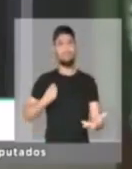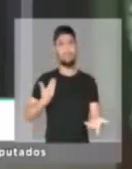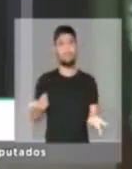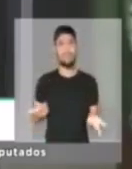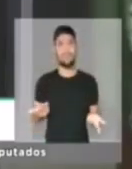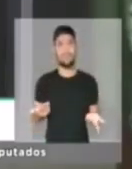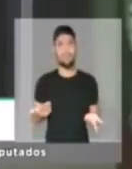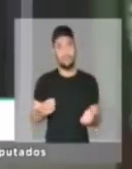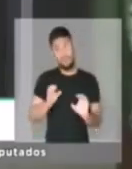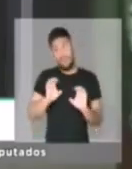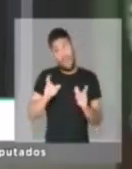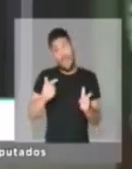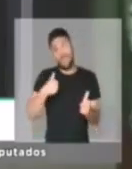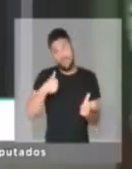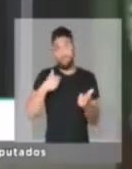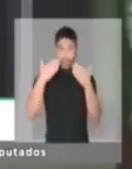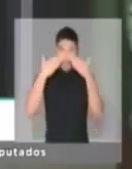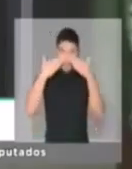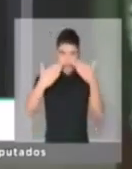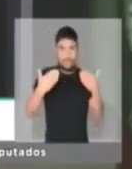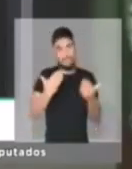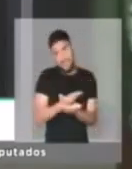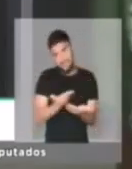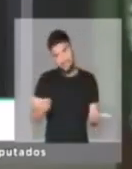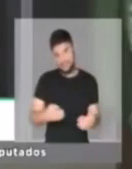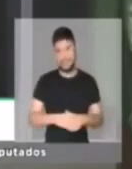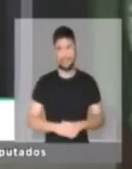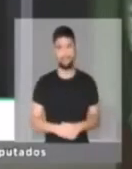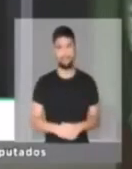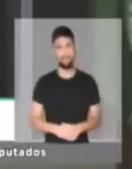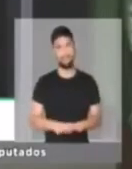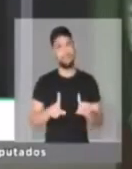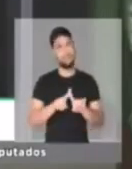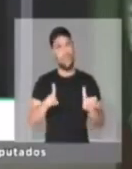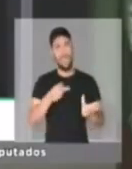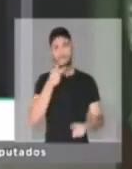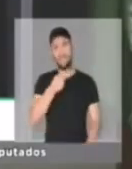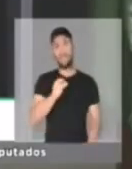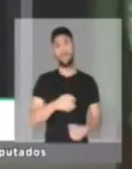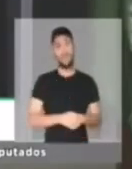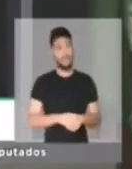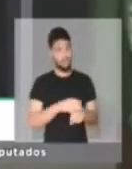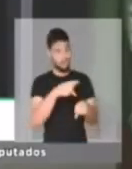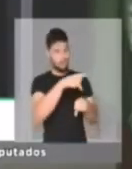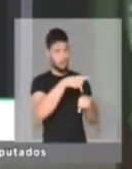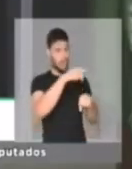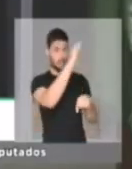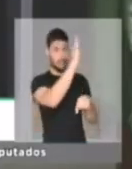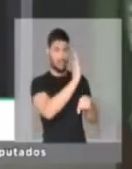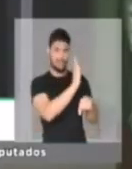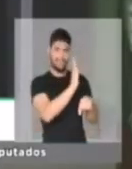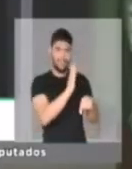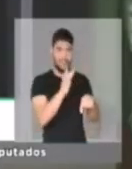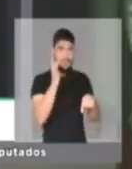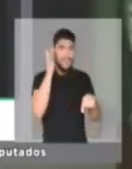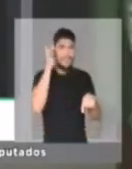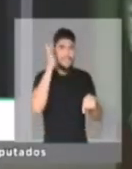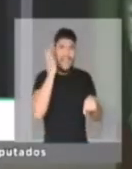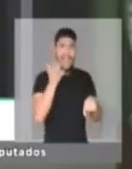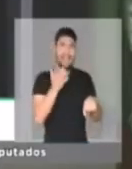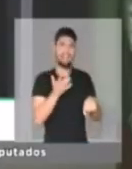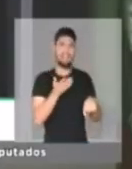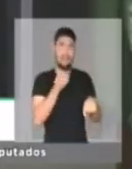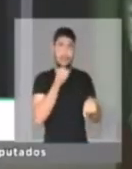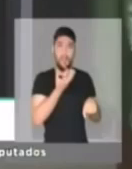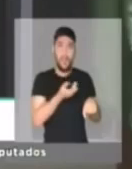Além, claro, de me apresentar, é também para dizer, pessoal, que o nosso país não vive um momento fácil, e para muitos de